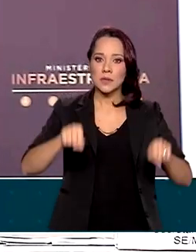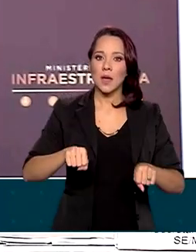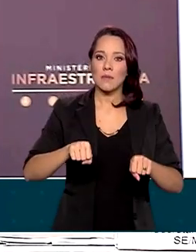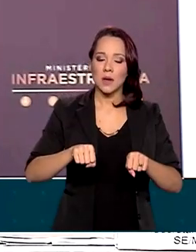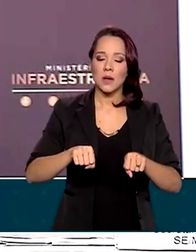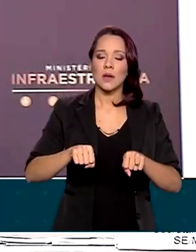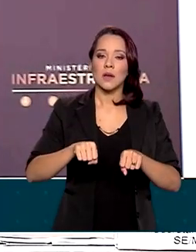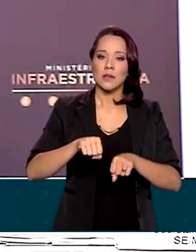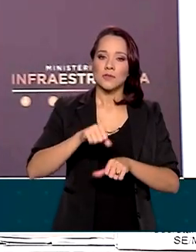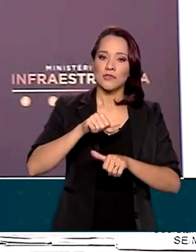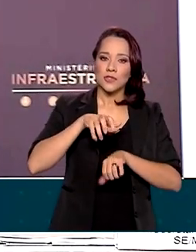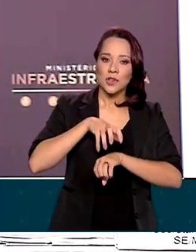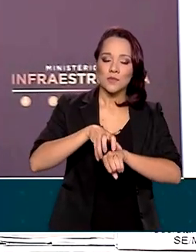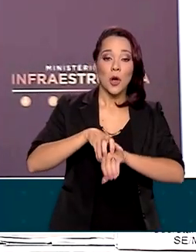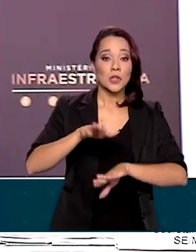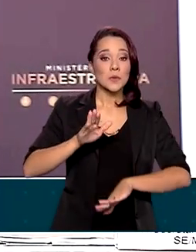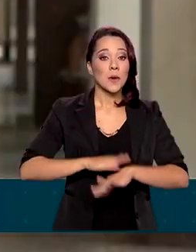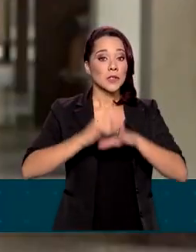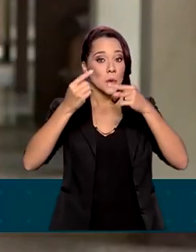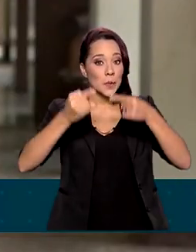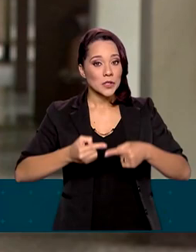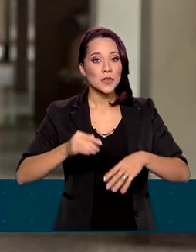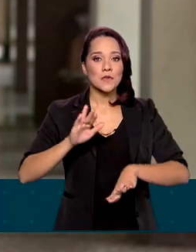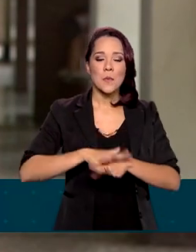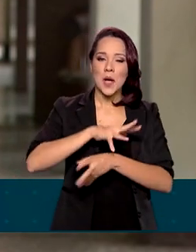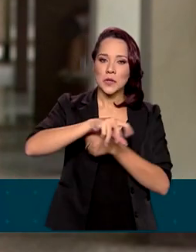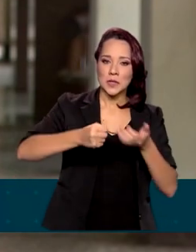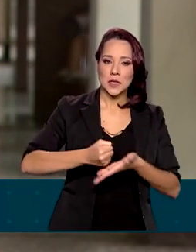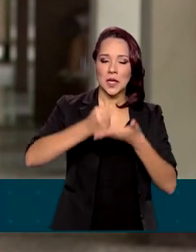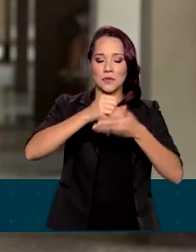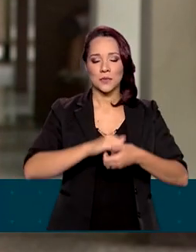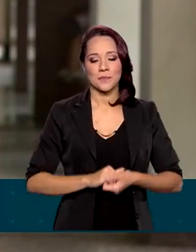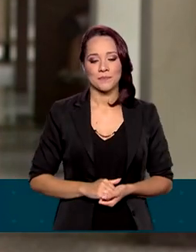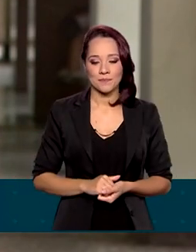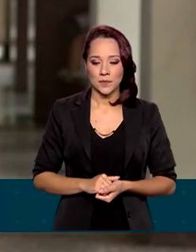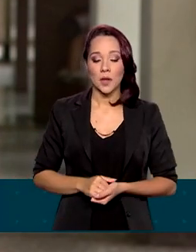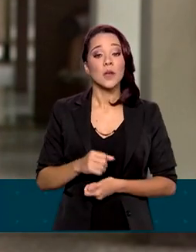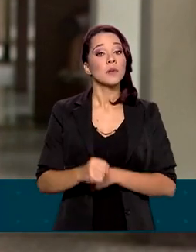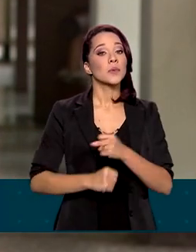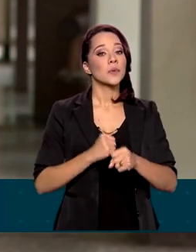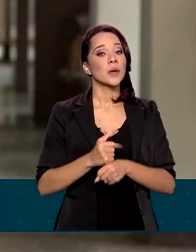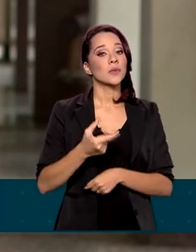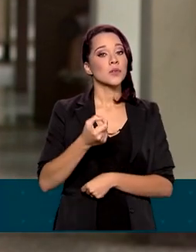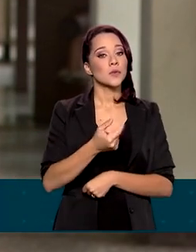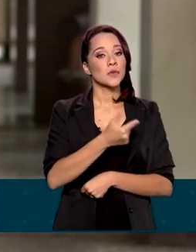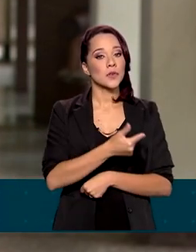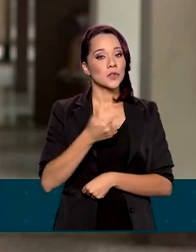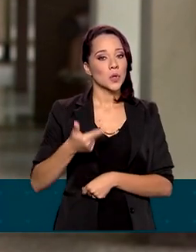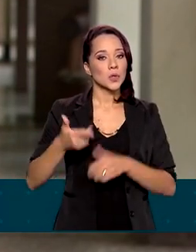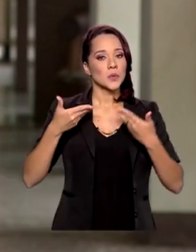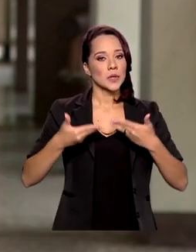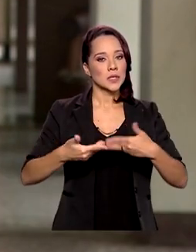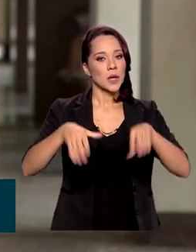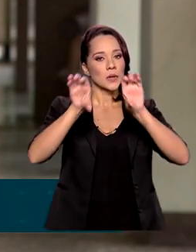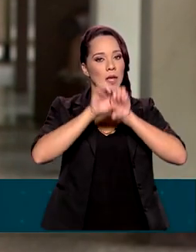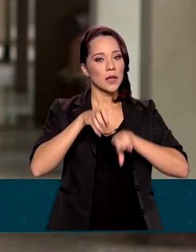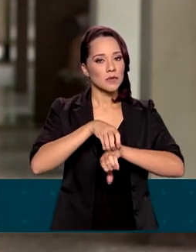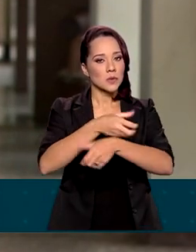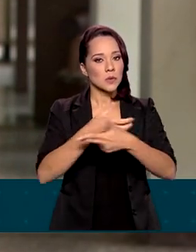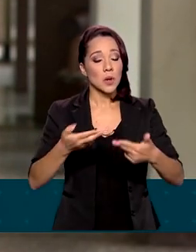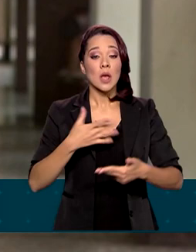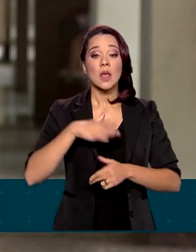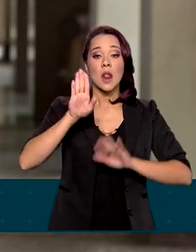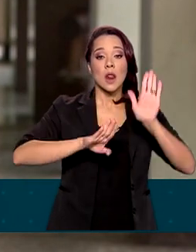competitivo, mais sustentável. Para 2022, o Ministério da Infraestrutura quer leiloar mais 50